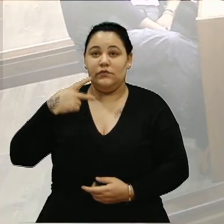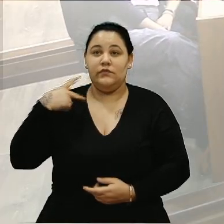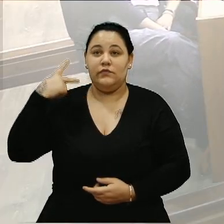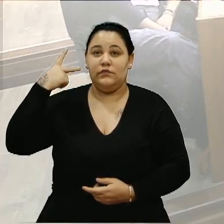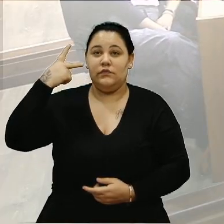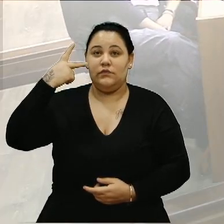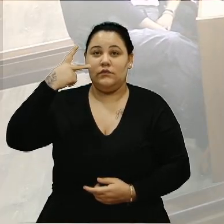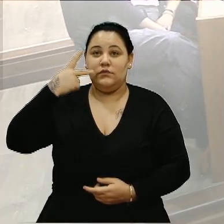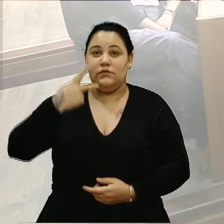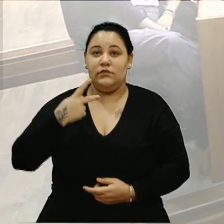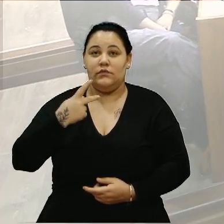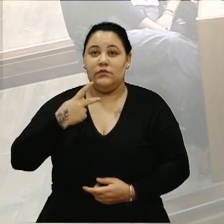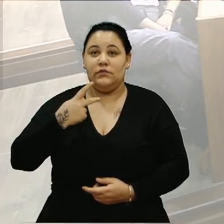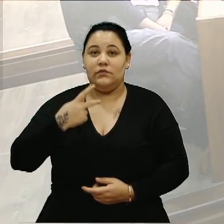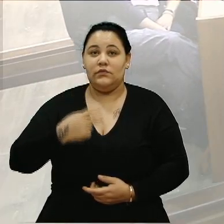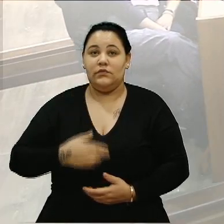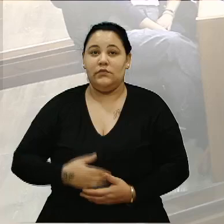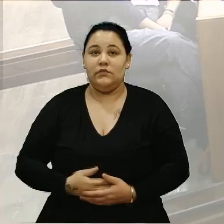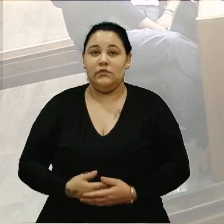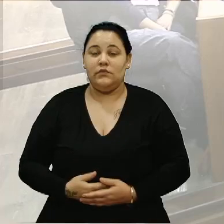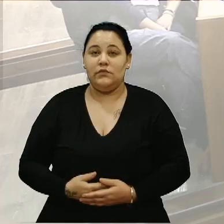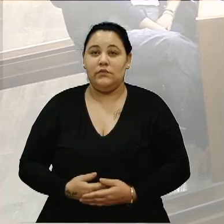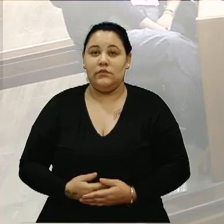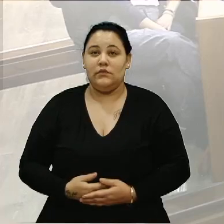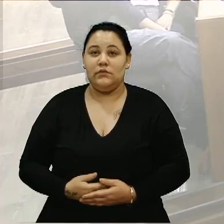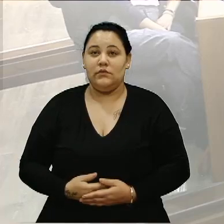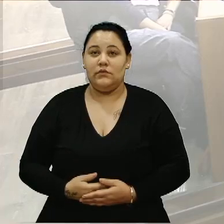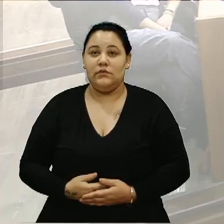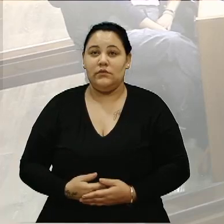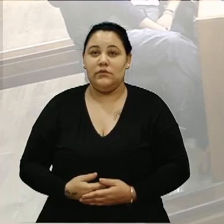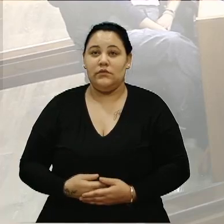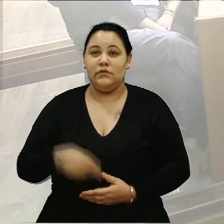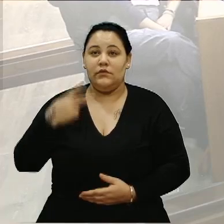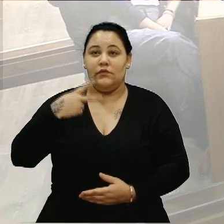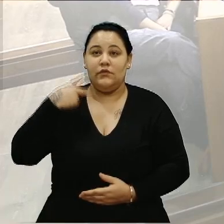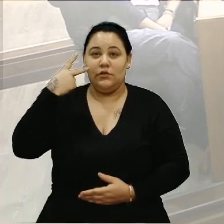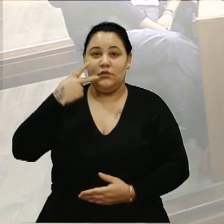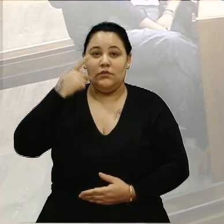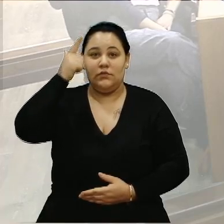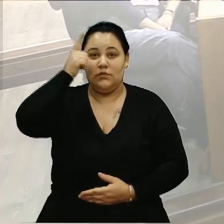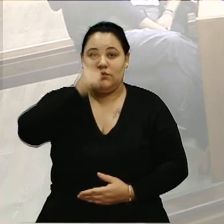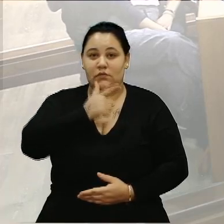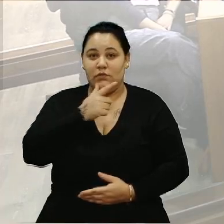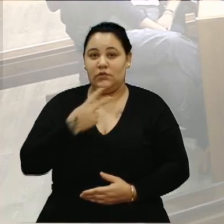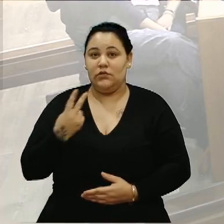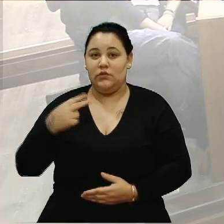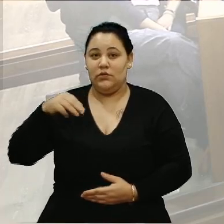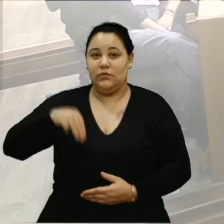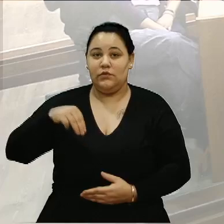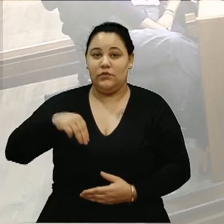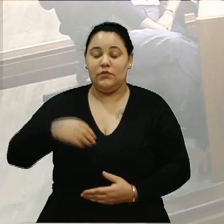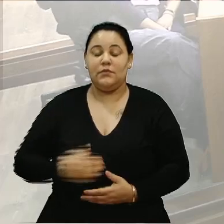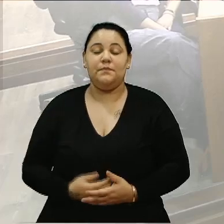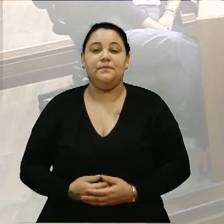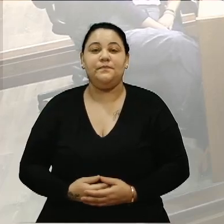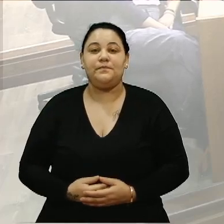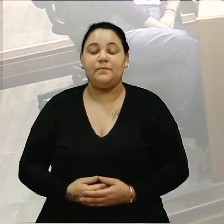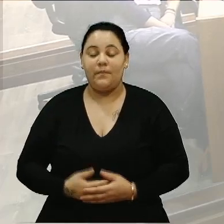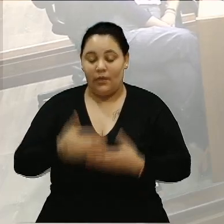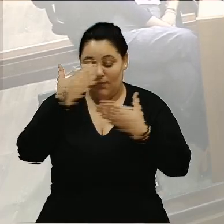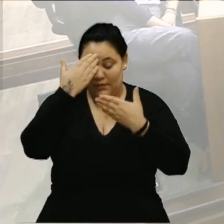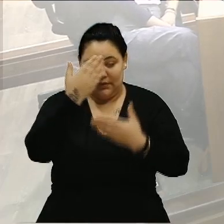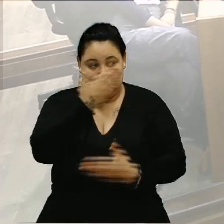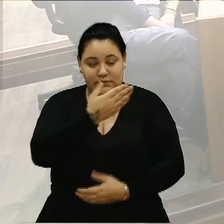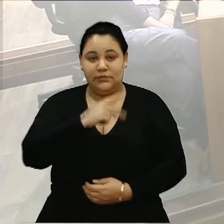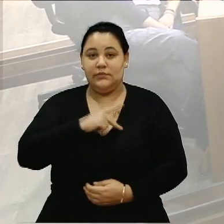vereador Lucas Carenato, 2 minutos. Obrigado, presidente